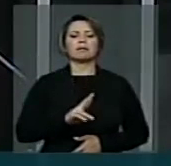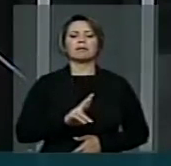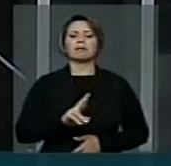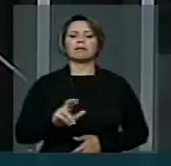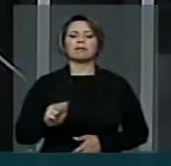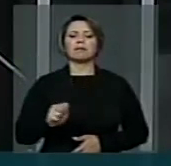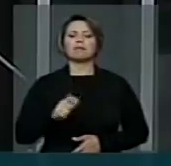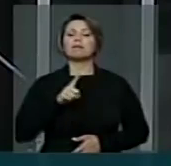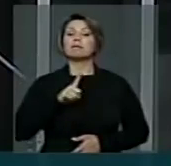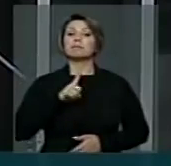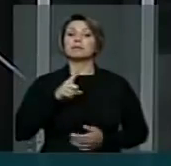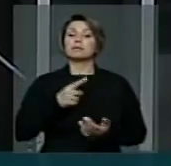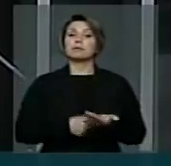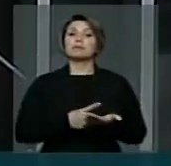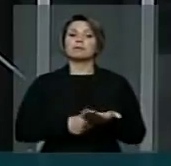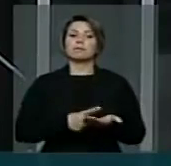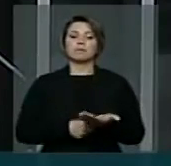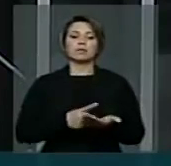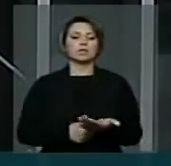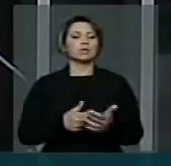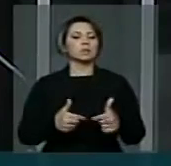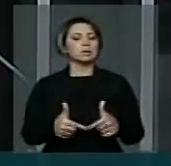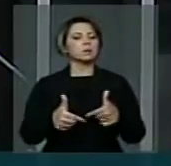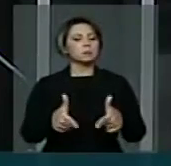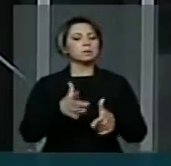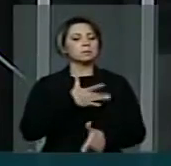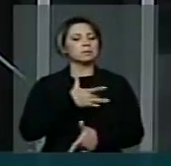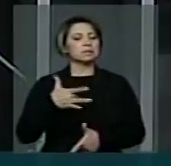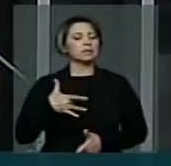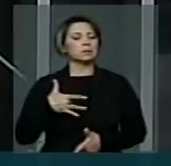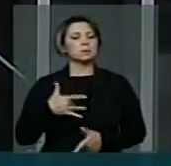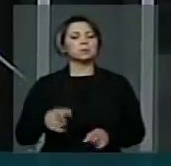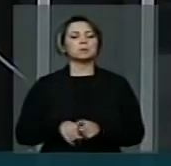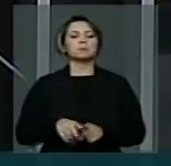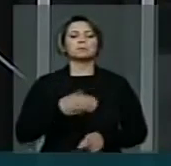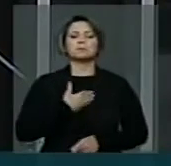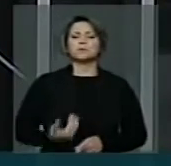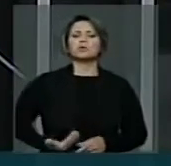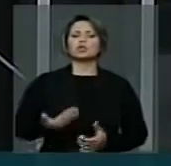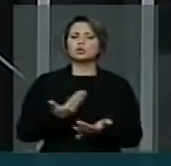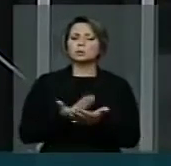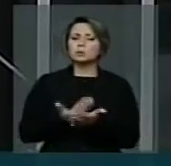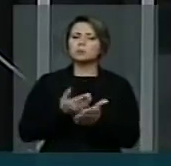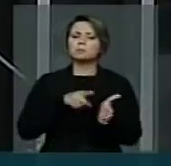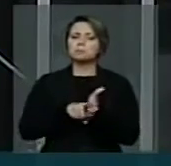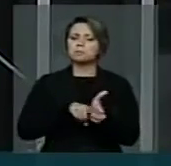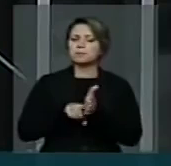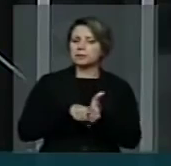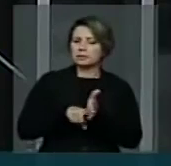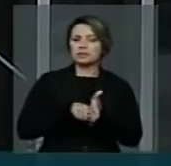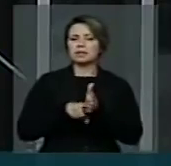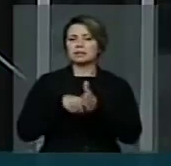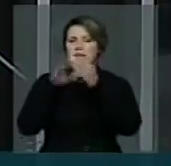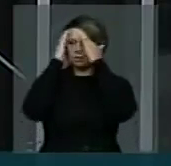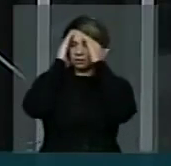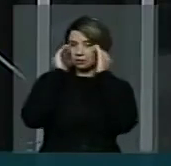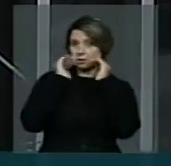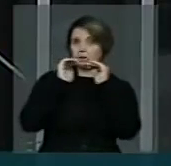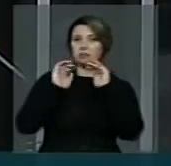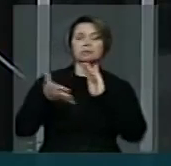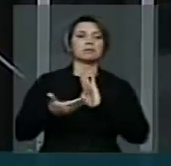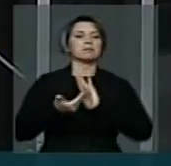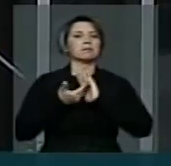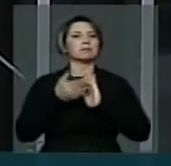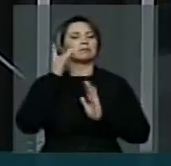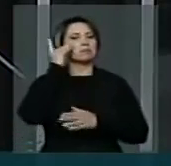comprometido com as causas da saúde pública, estudioso, disciplinado e que honra este Parlamento, eu